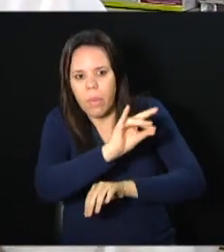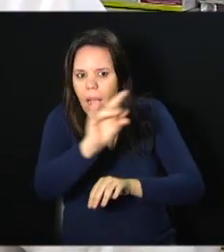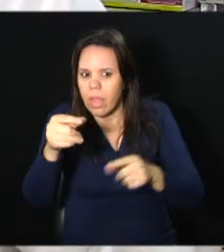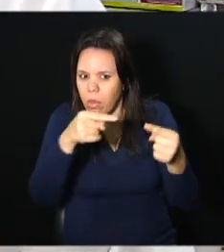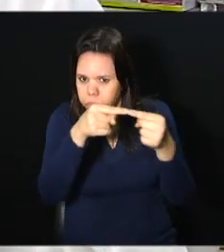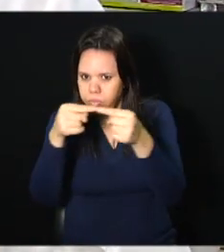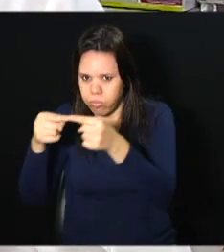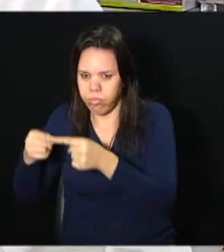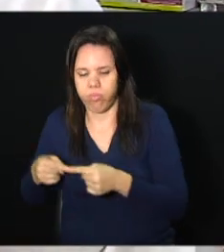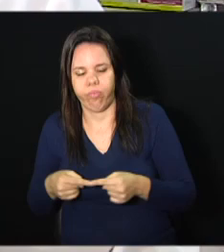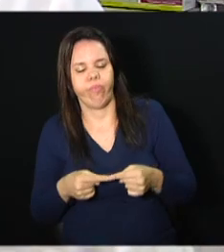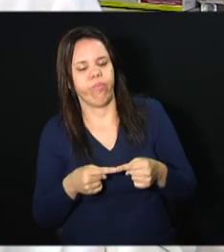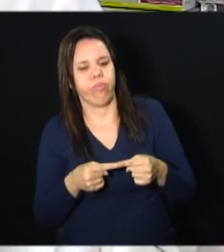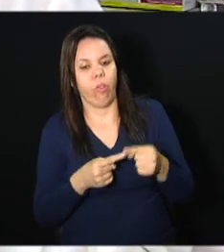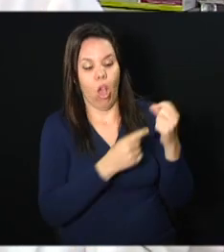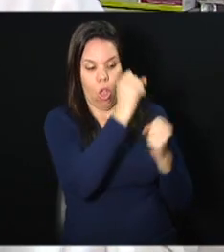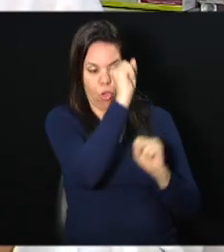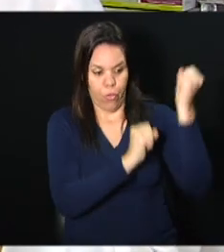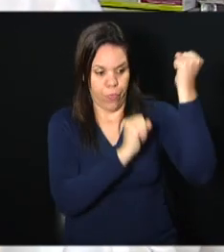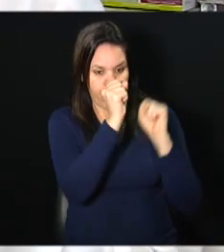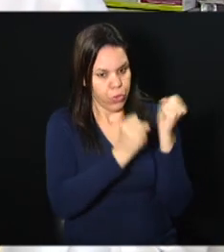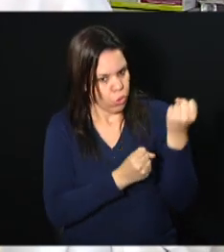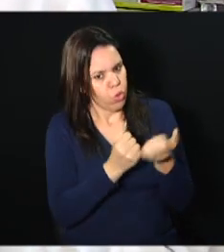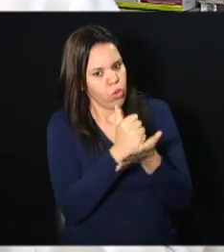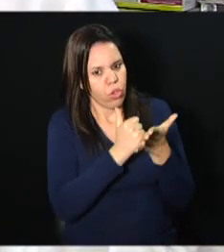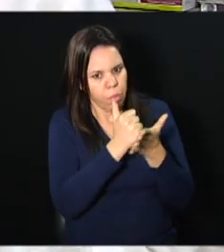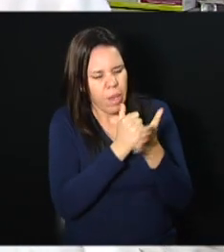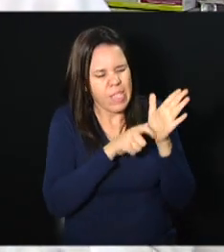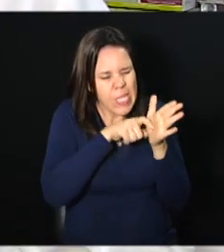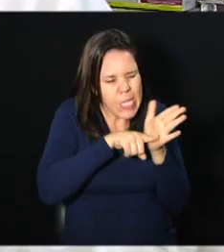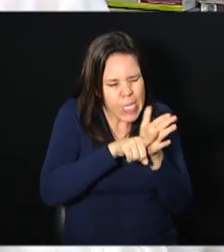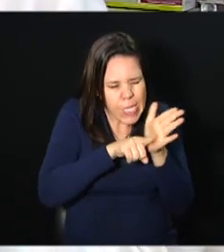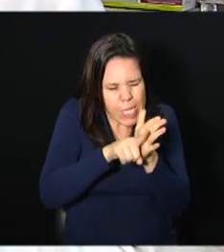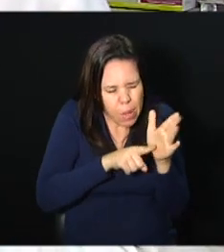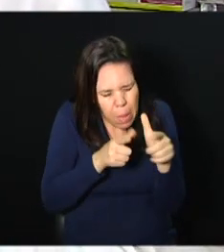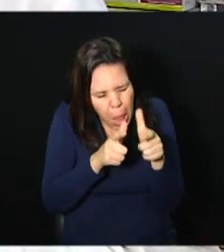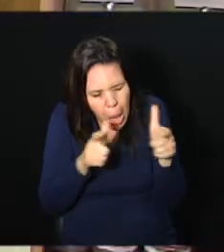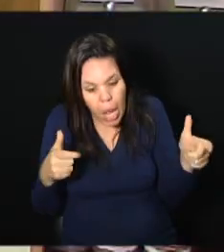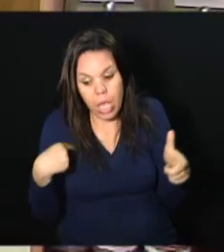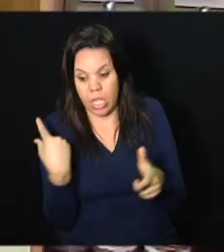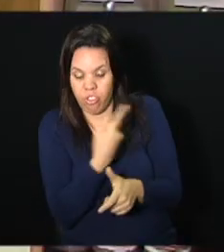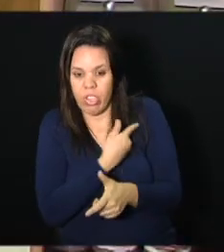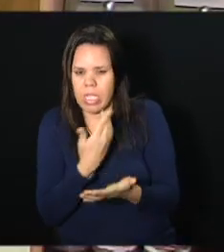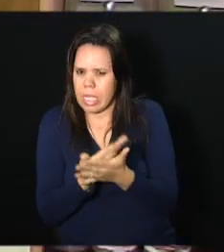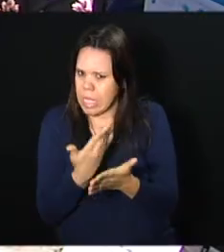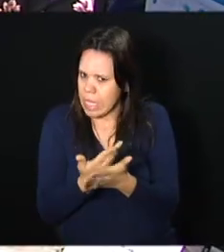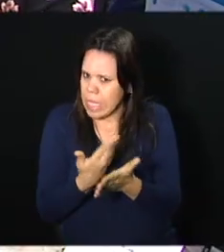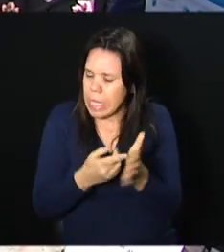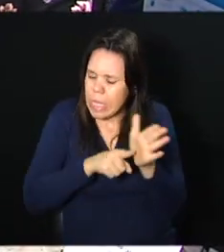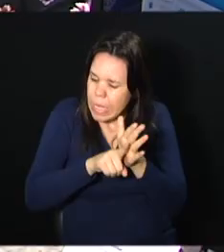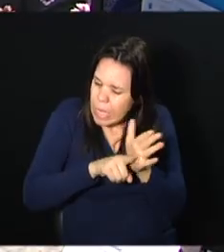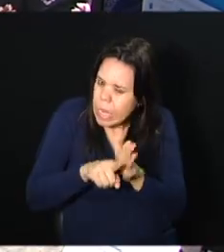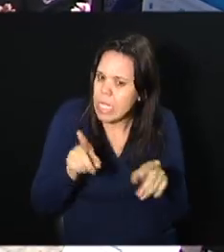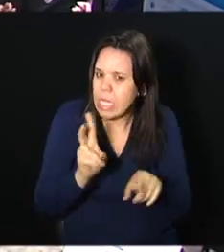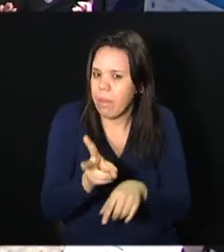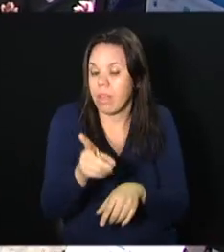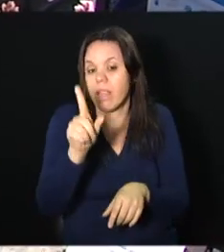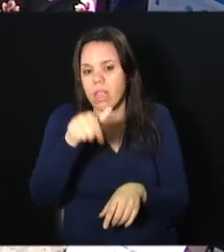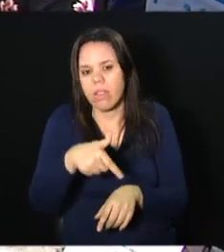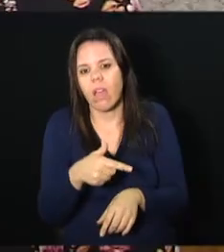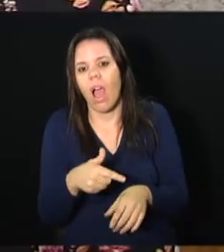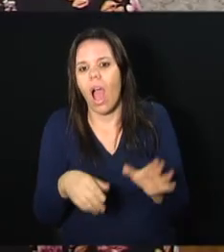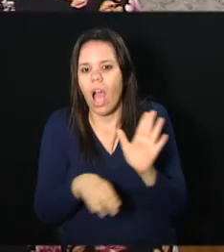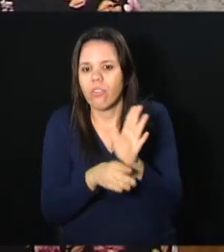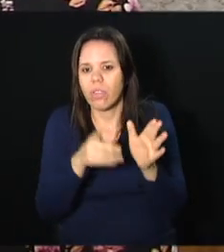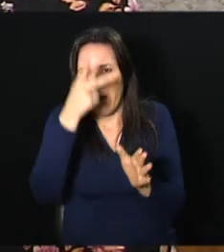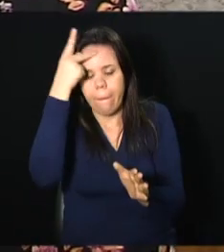A indústria farmacêutica de pesquisa foi crescendo muito. E a gente sempre estudando. E tudo isso é o que conquista o cliente.